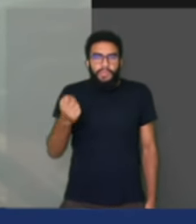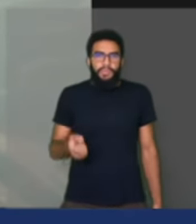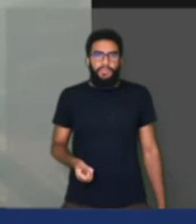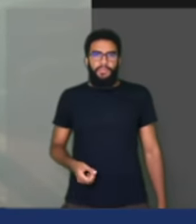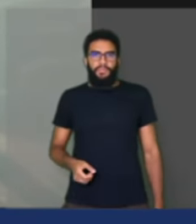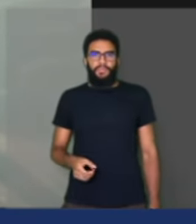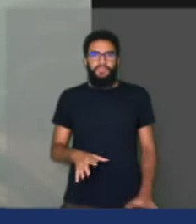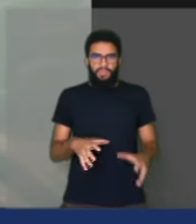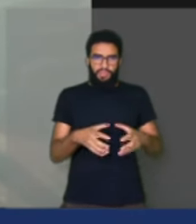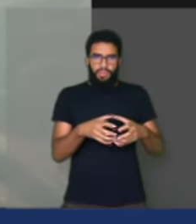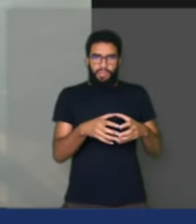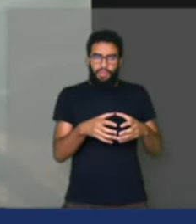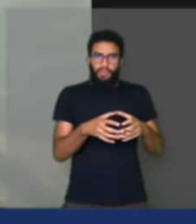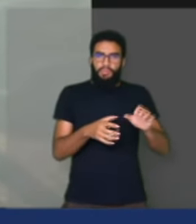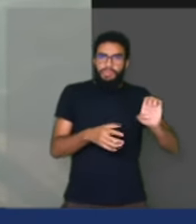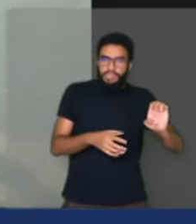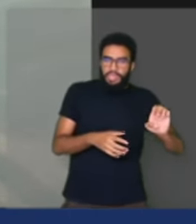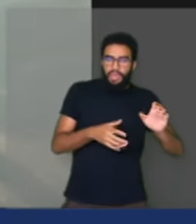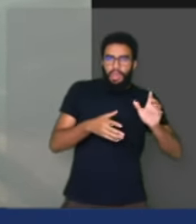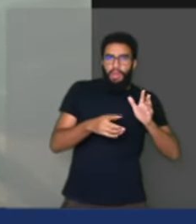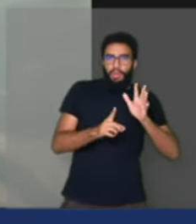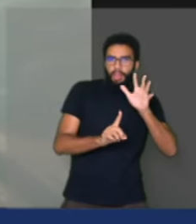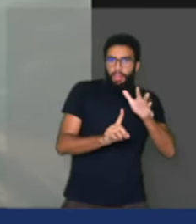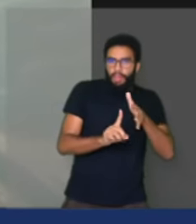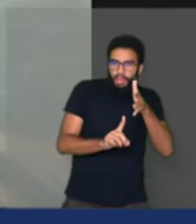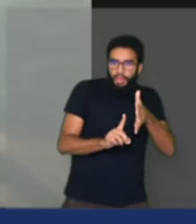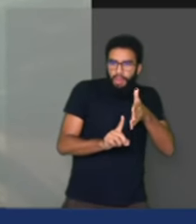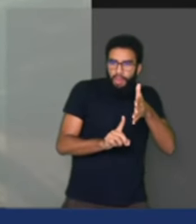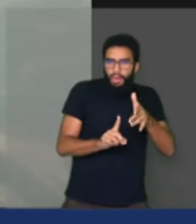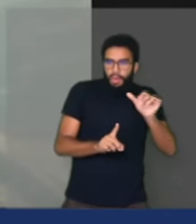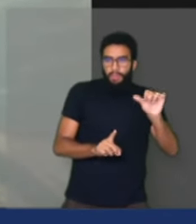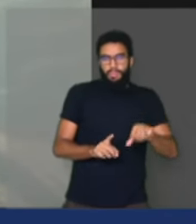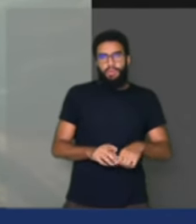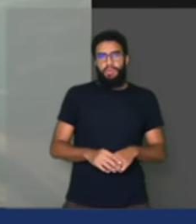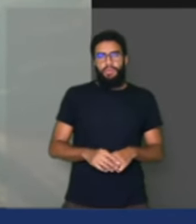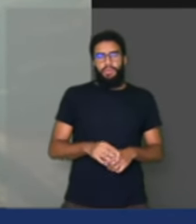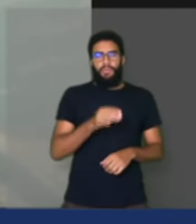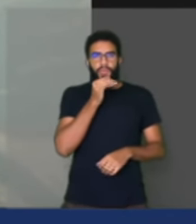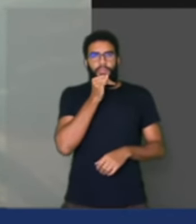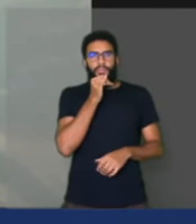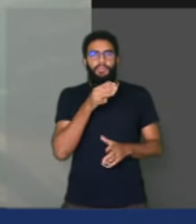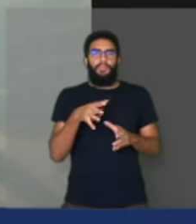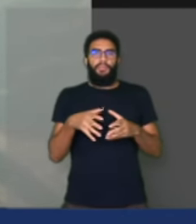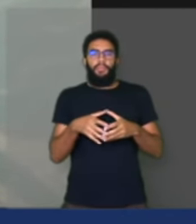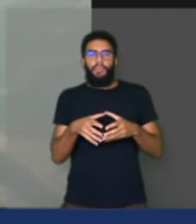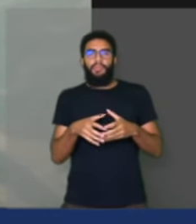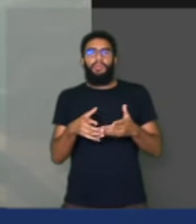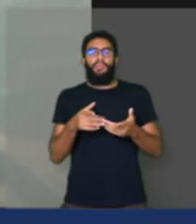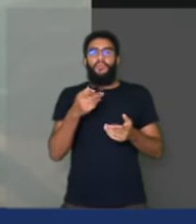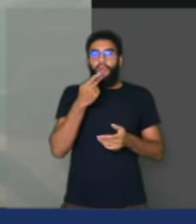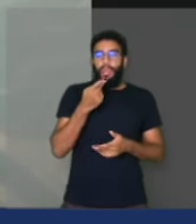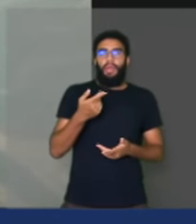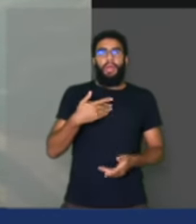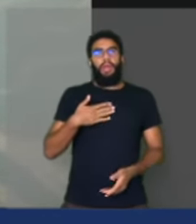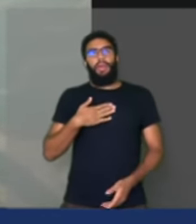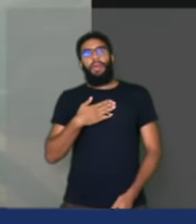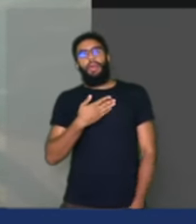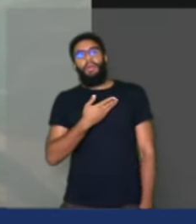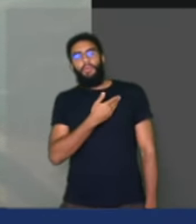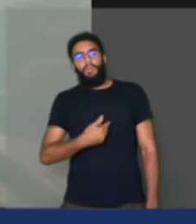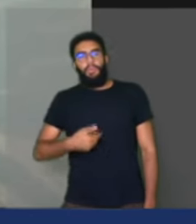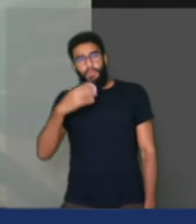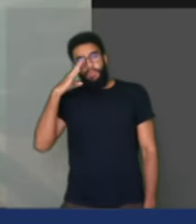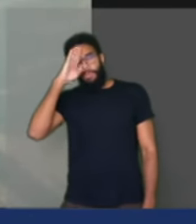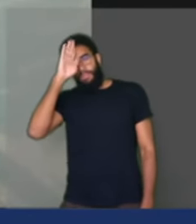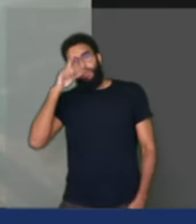esquerda continua sempre o mesmo. Eu vou sair, vai entrar um deputado agora de oposição da esquerda e vai de novo, faltar dizer que Bolsonaro é genocida. Bolsonaro mandou